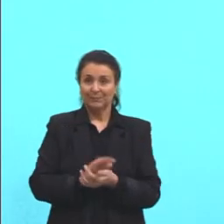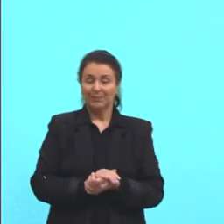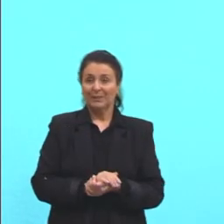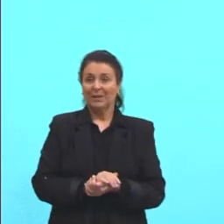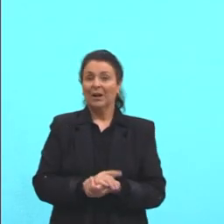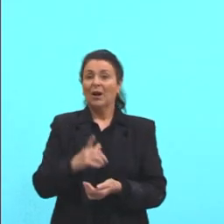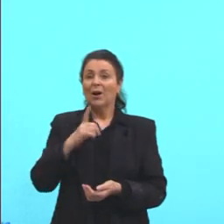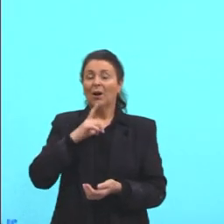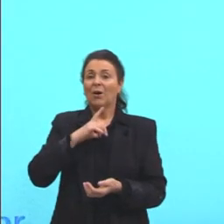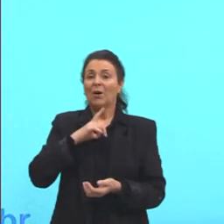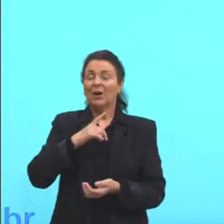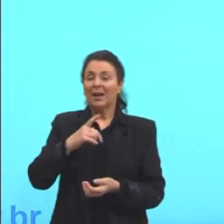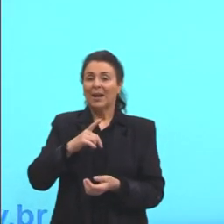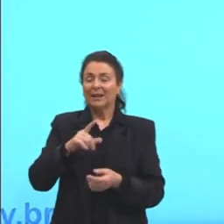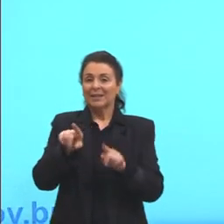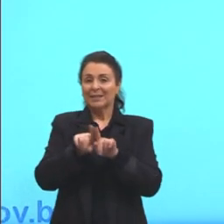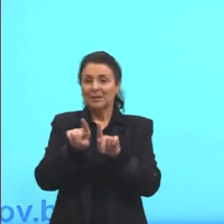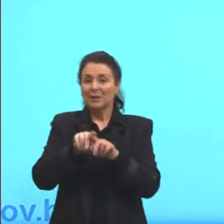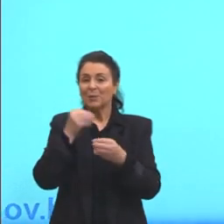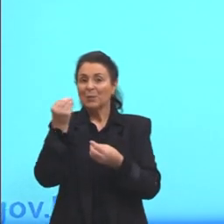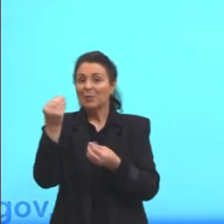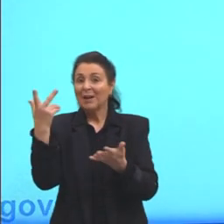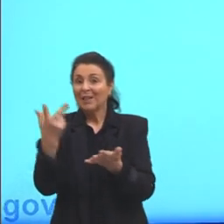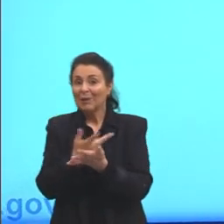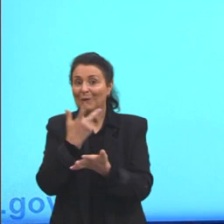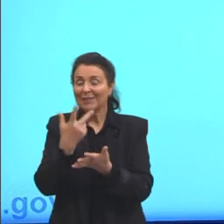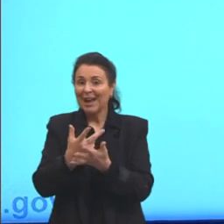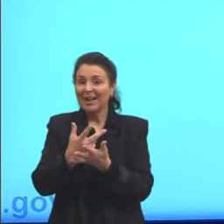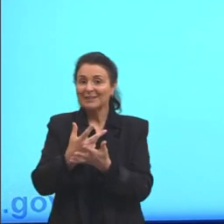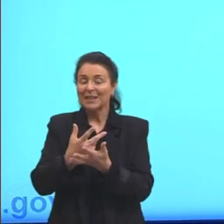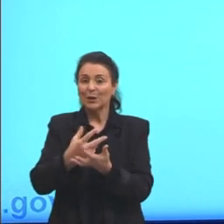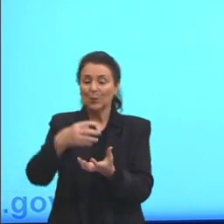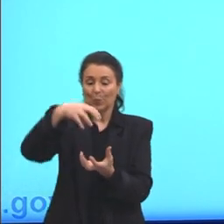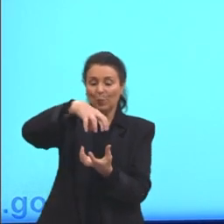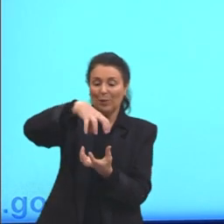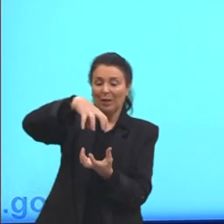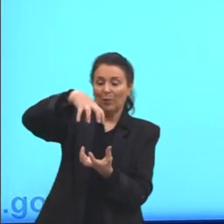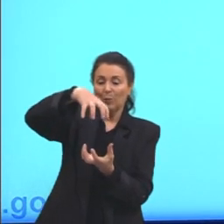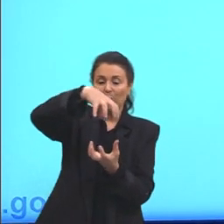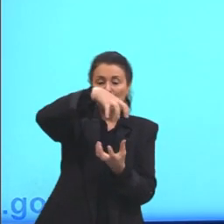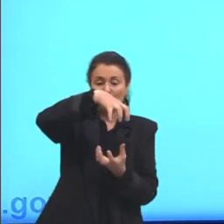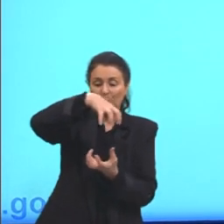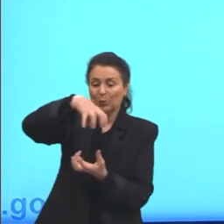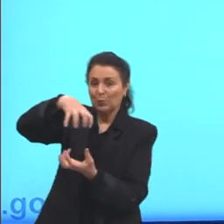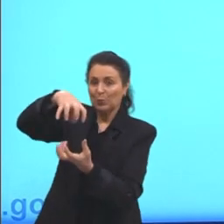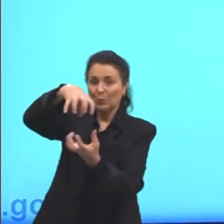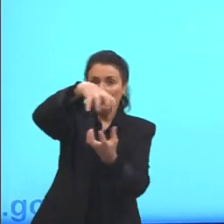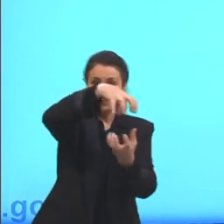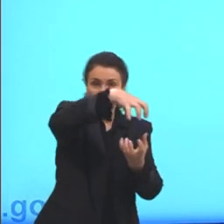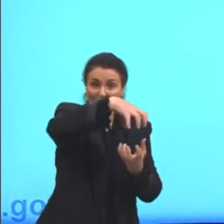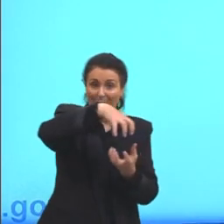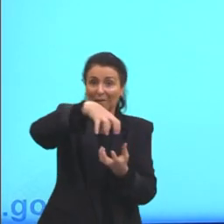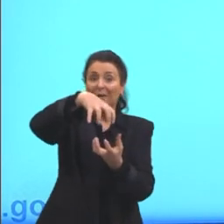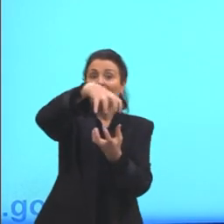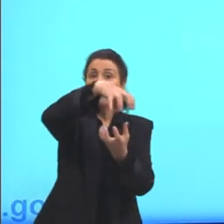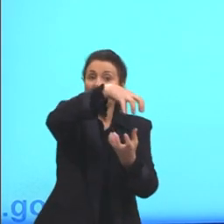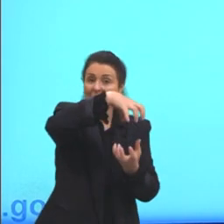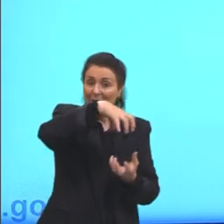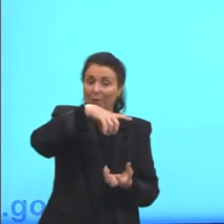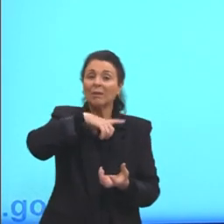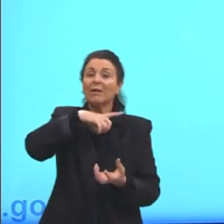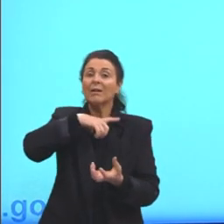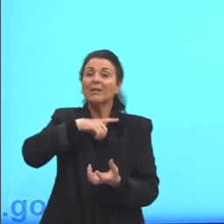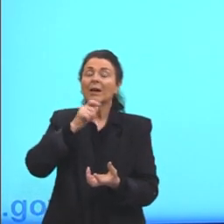Aqui, a gente pode ver a convecção, como que ela acontece num balão de ar quente. A gente tem o que aqui? A chama.